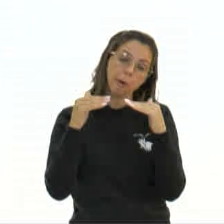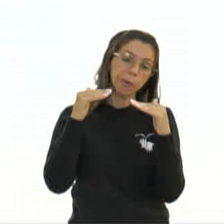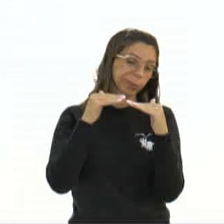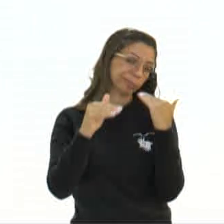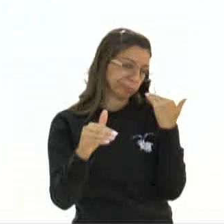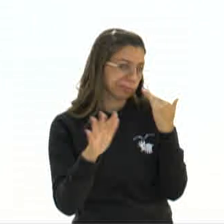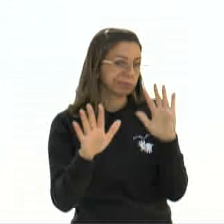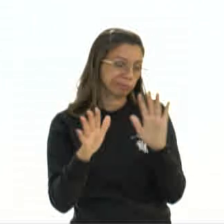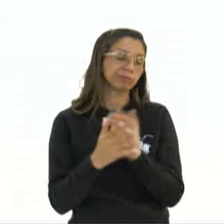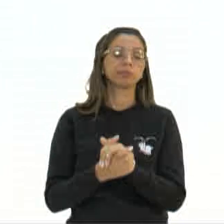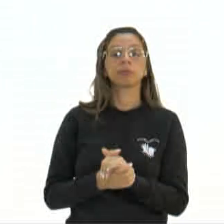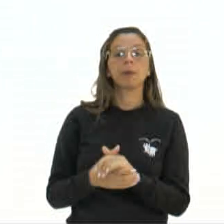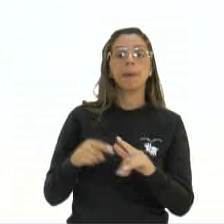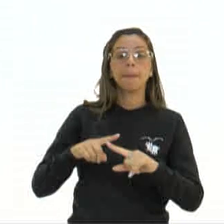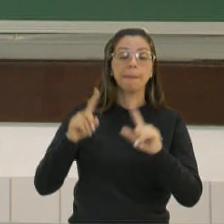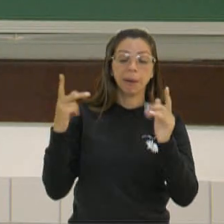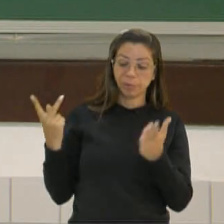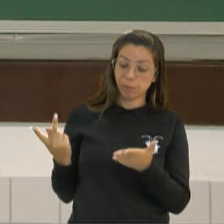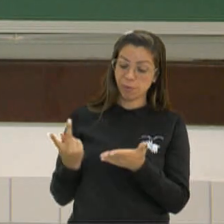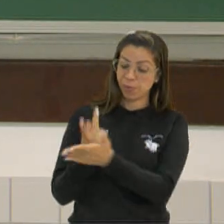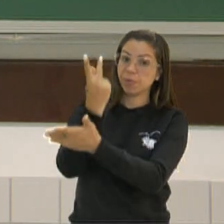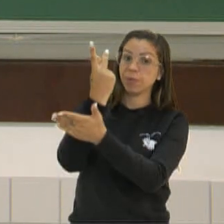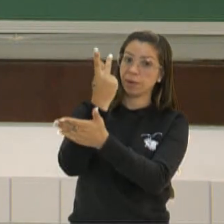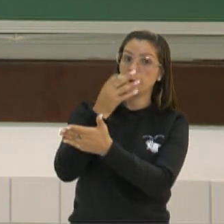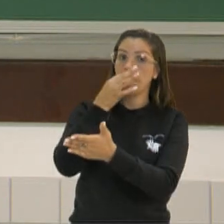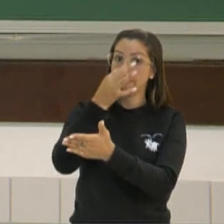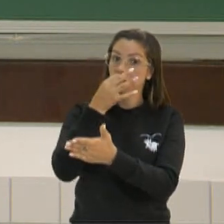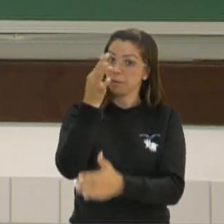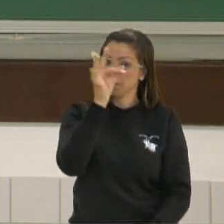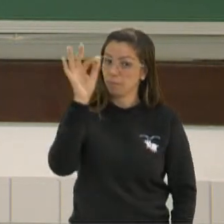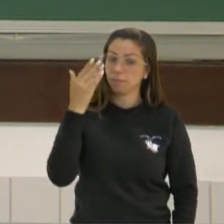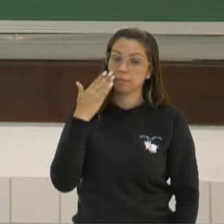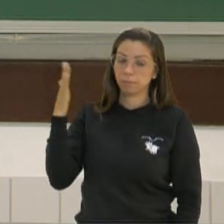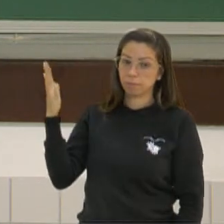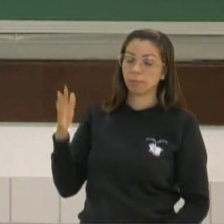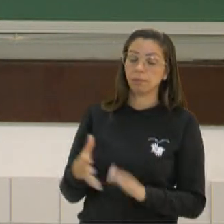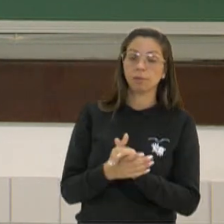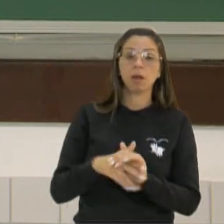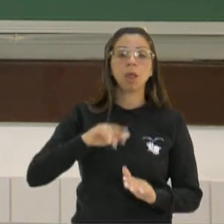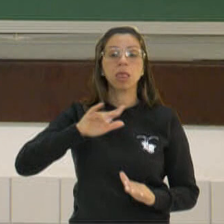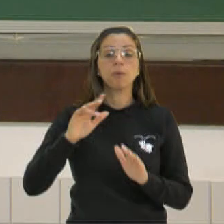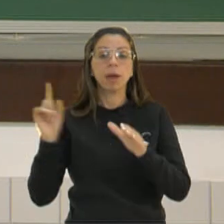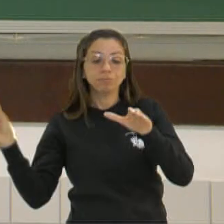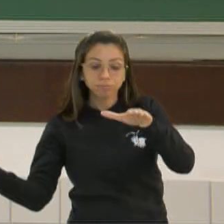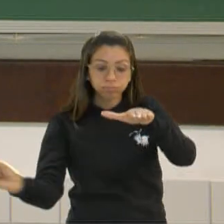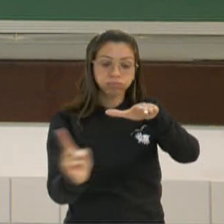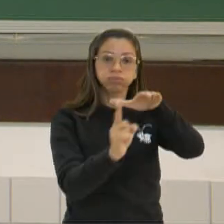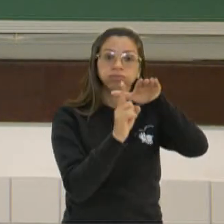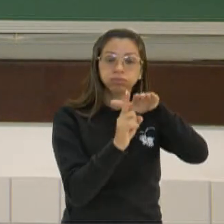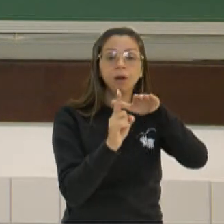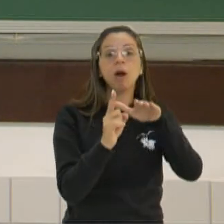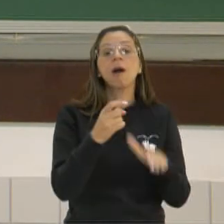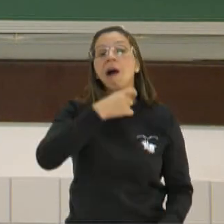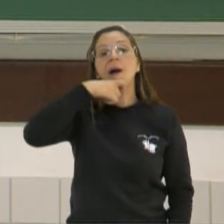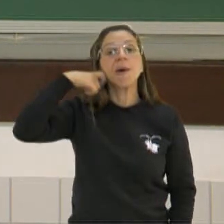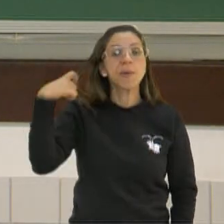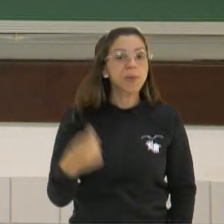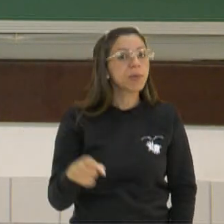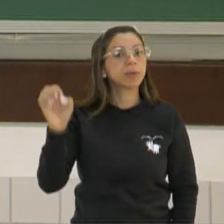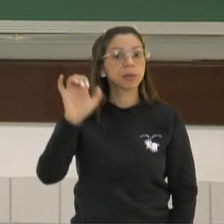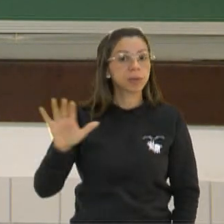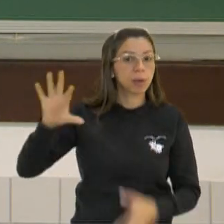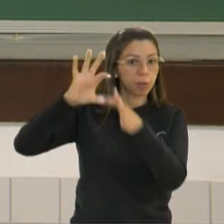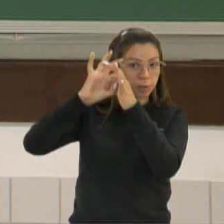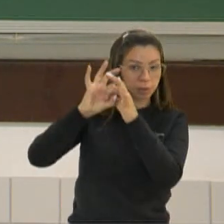maiores erros que ele considera da União Europeia é não ter incluído a Rússia na União Europeia. Na